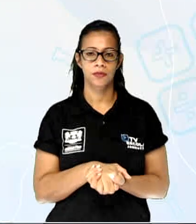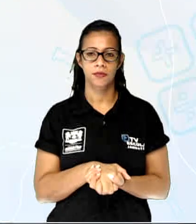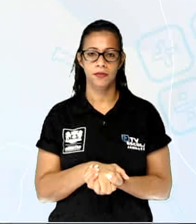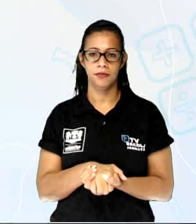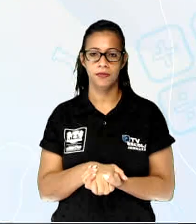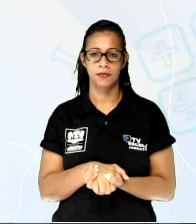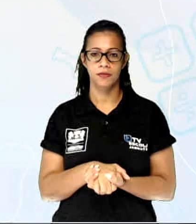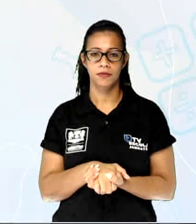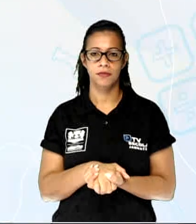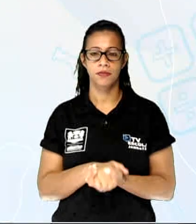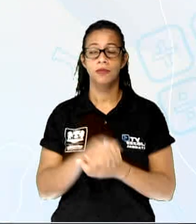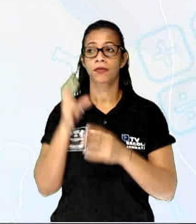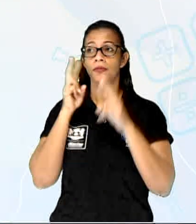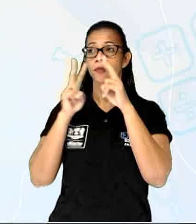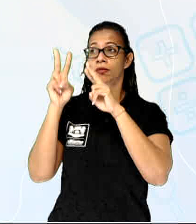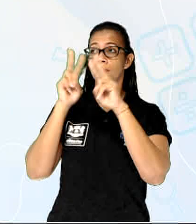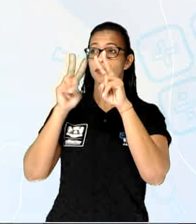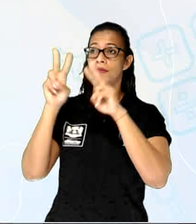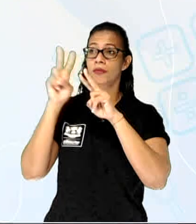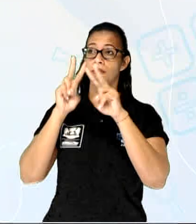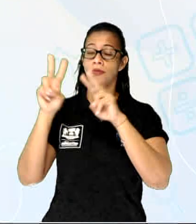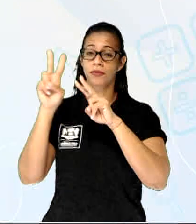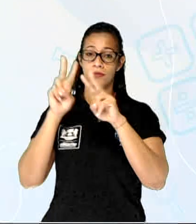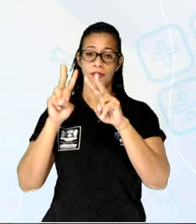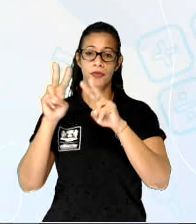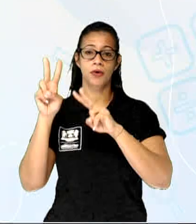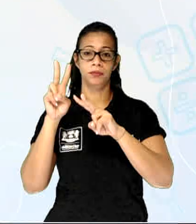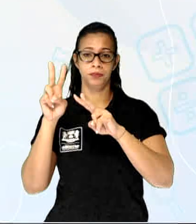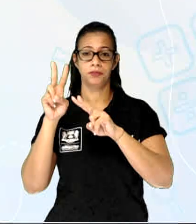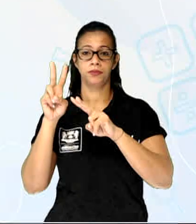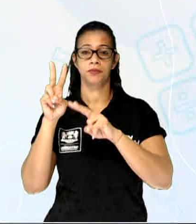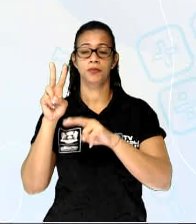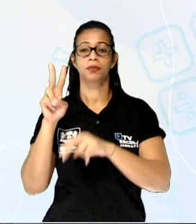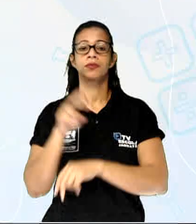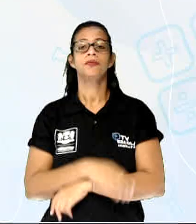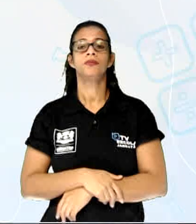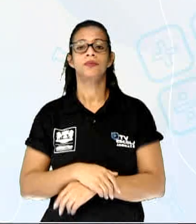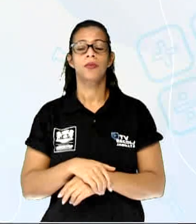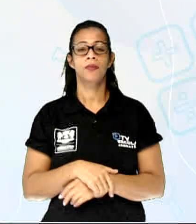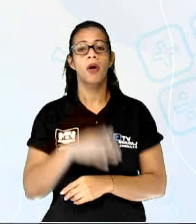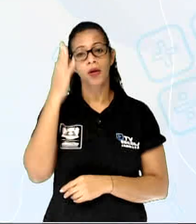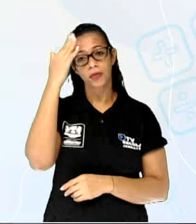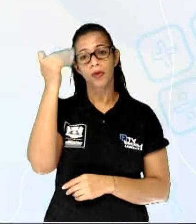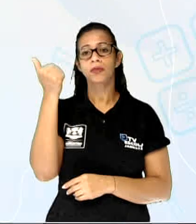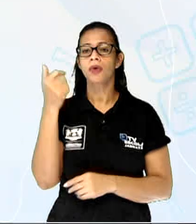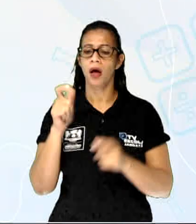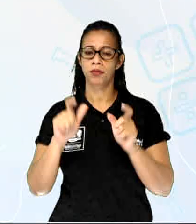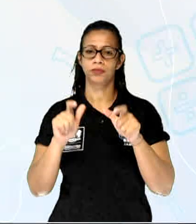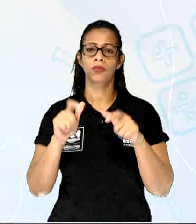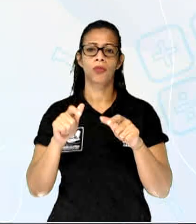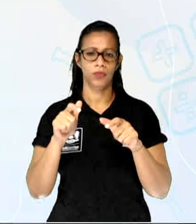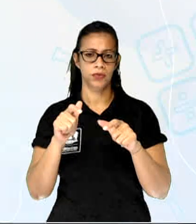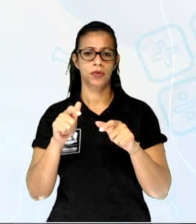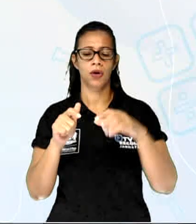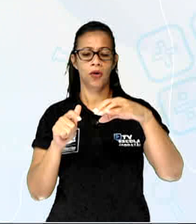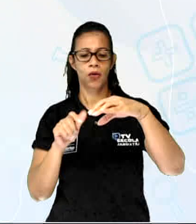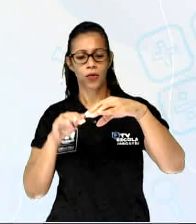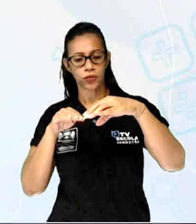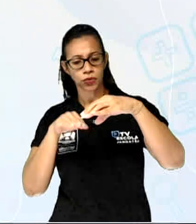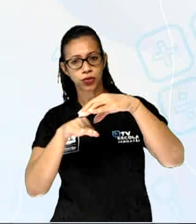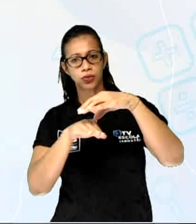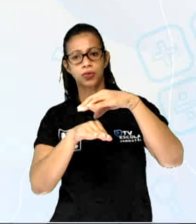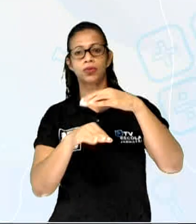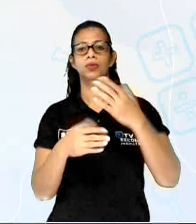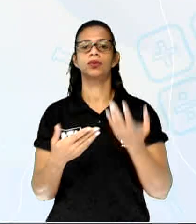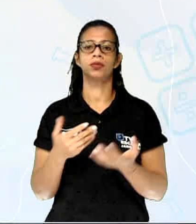a planta ficou um pouco desfocada, mas aí a gente identifica. Pela legenda, a gente sabe onde tem o túnel. Olha aí a legenda embaixo. A